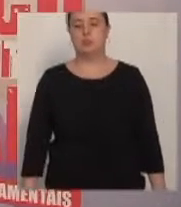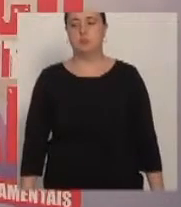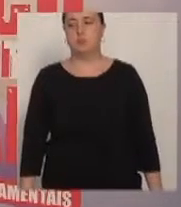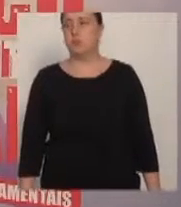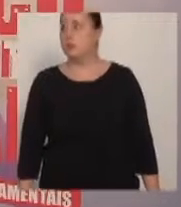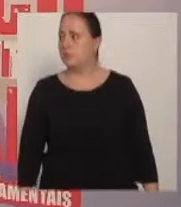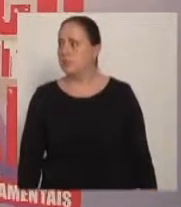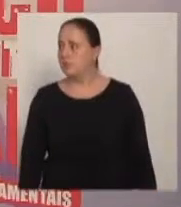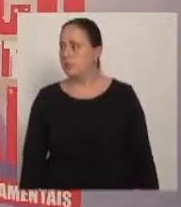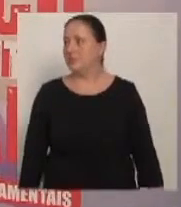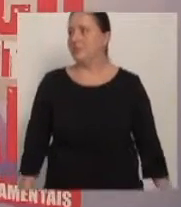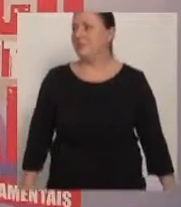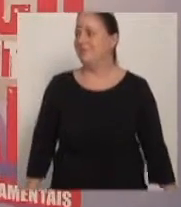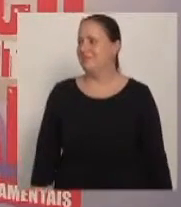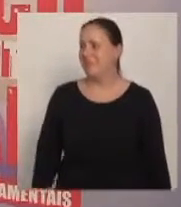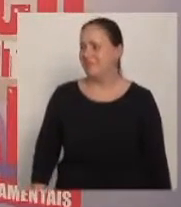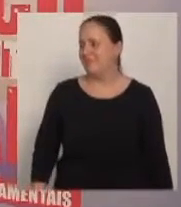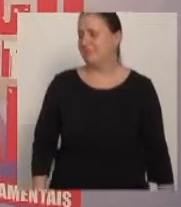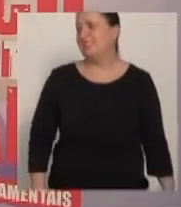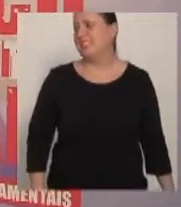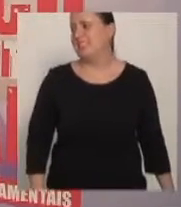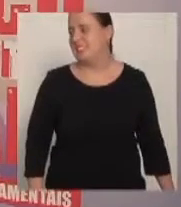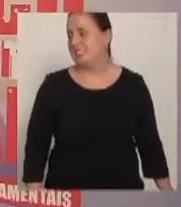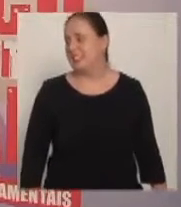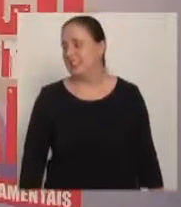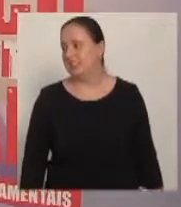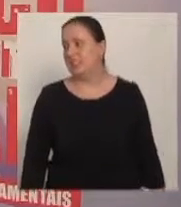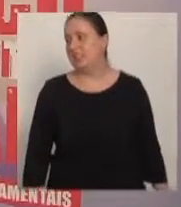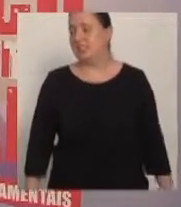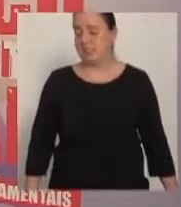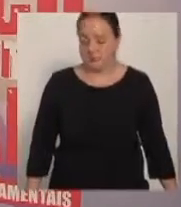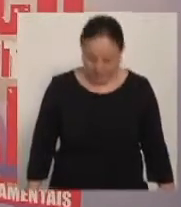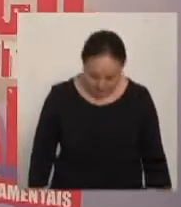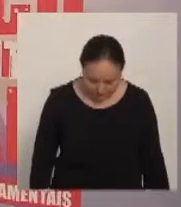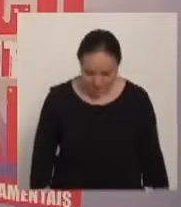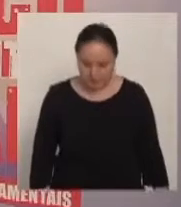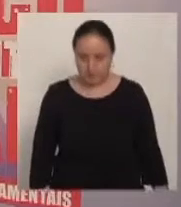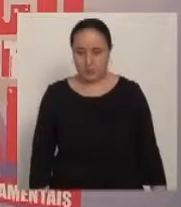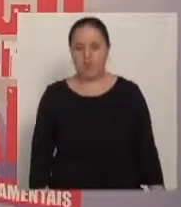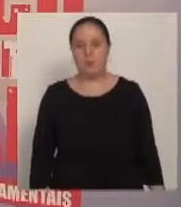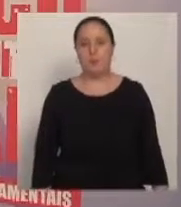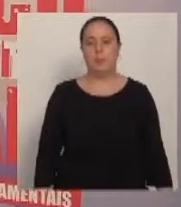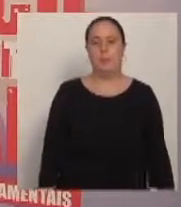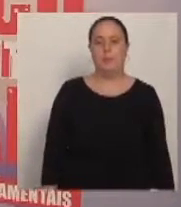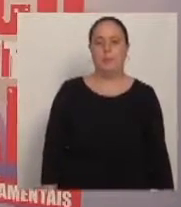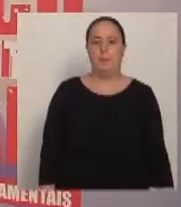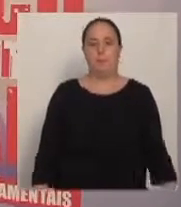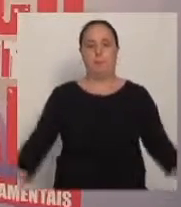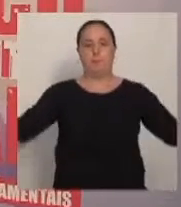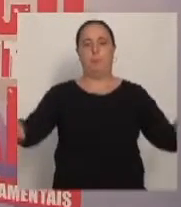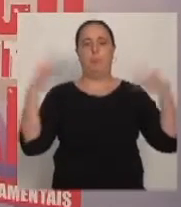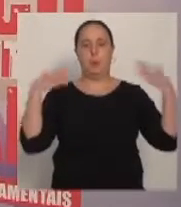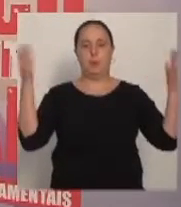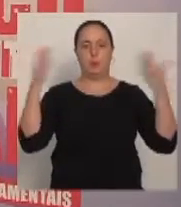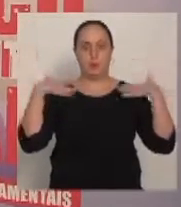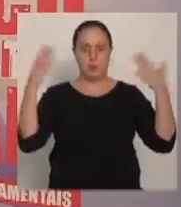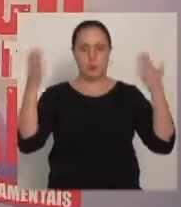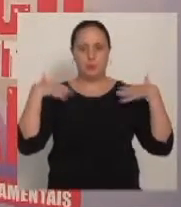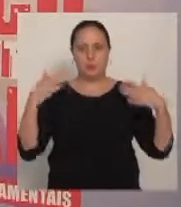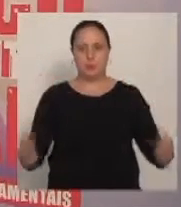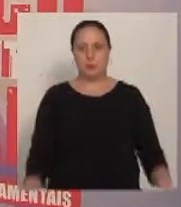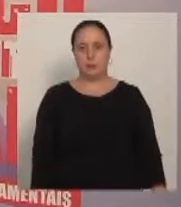importantes e que avançaram na sociedade, avançaram para a democracia.